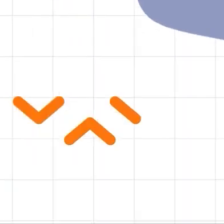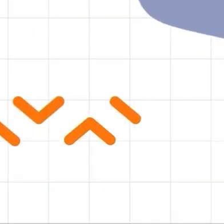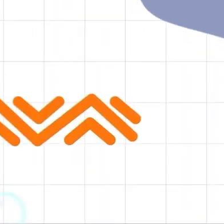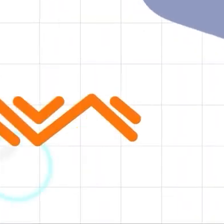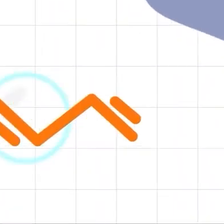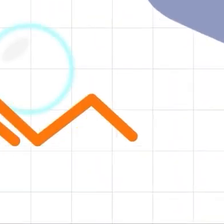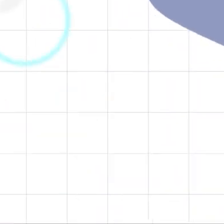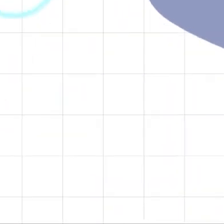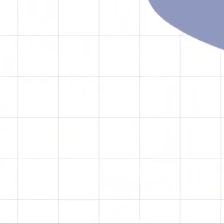Transcrição Legendas